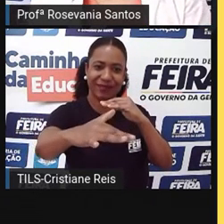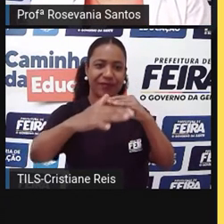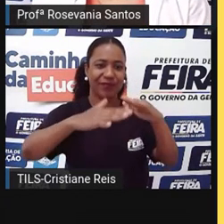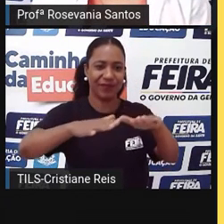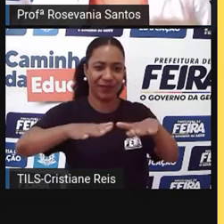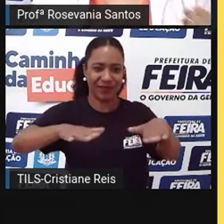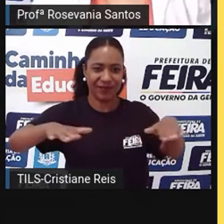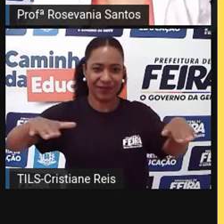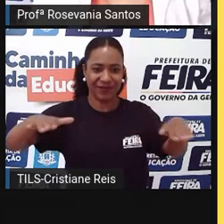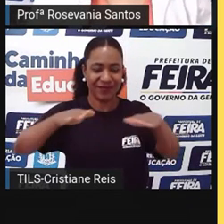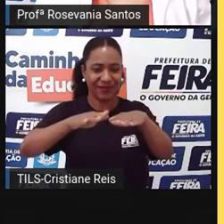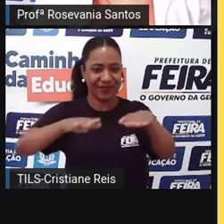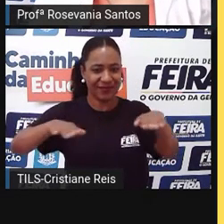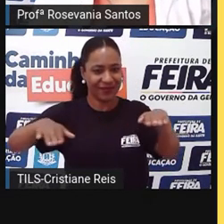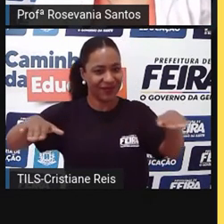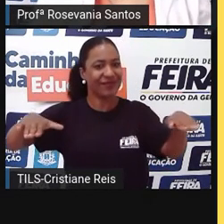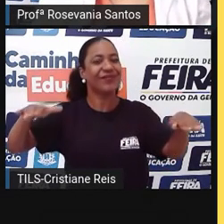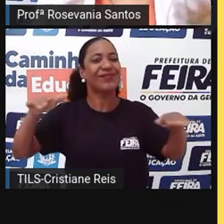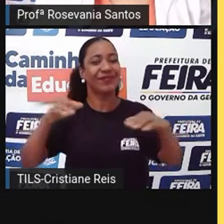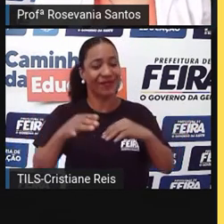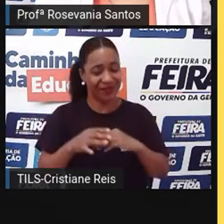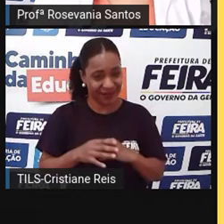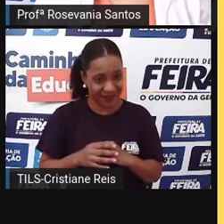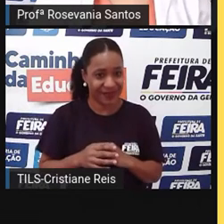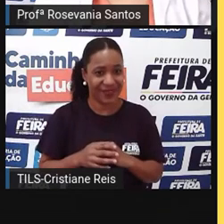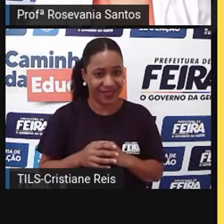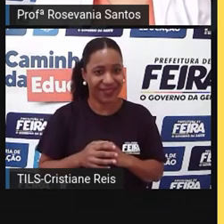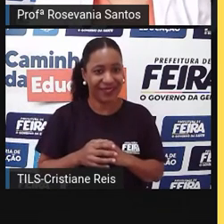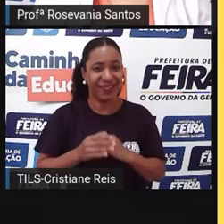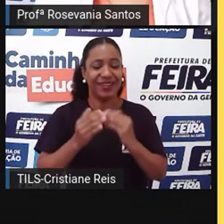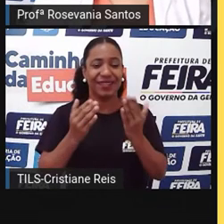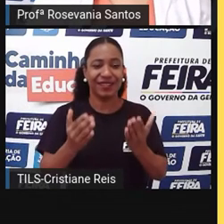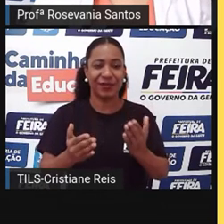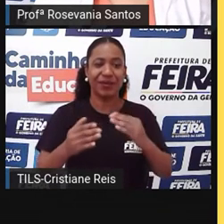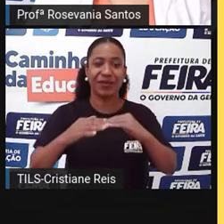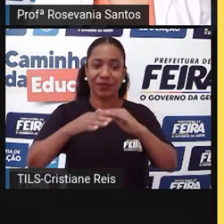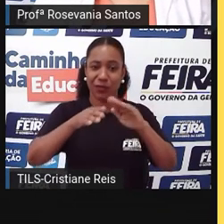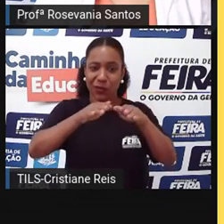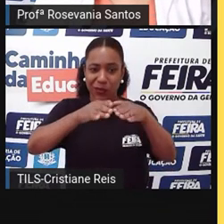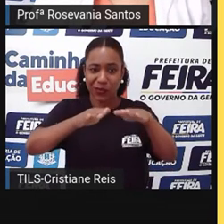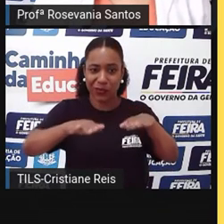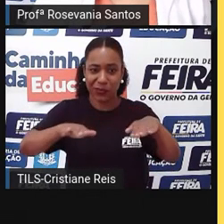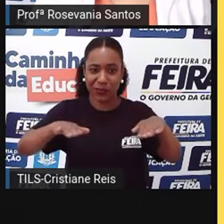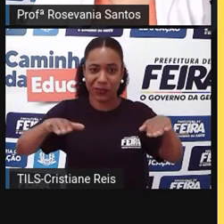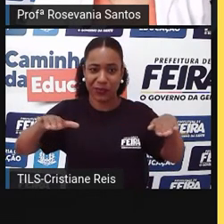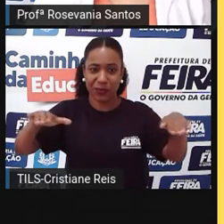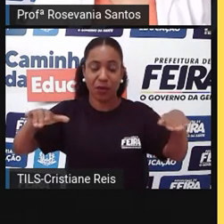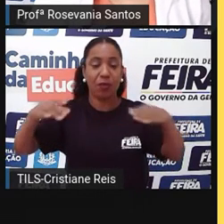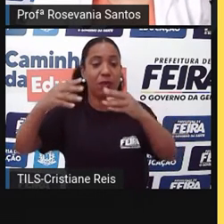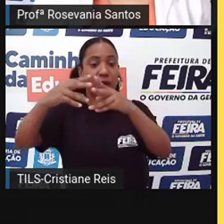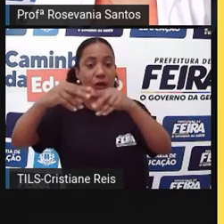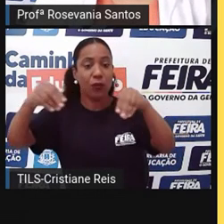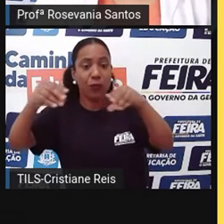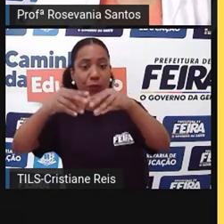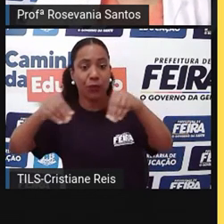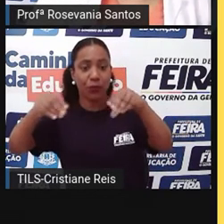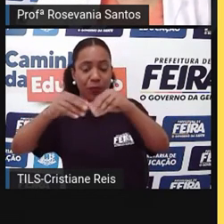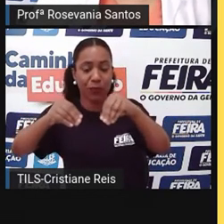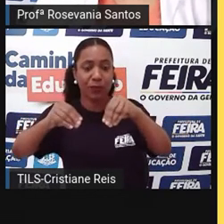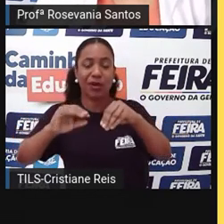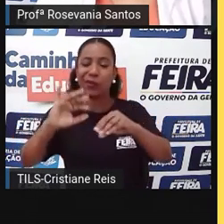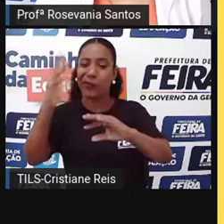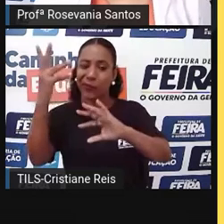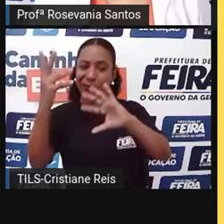depositados em áreas que vão aplainando. Aí, por isso que a gente diz que as planícies são recentes. Ou seja, dos eventos